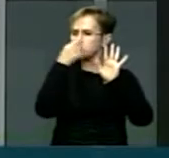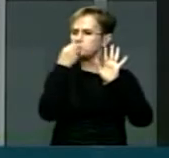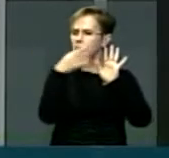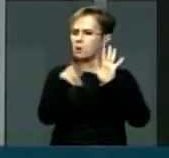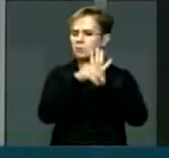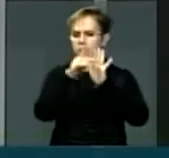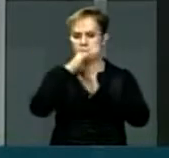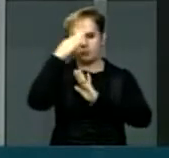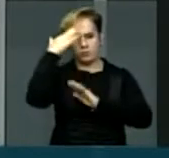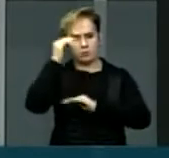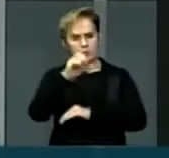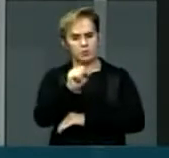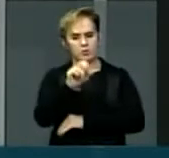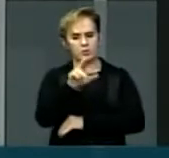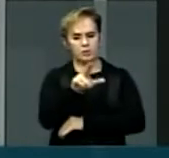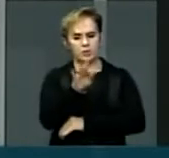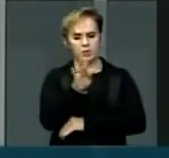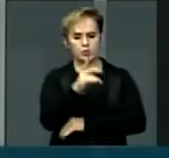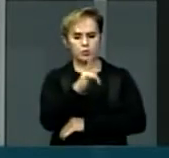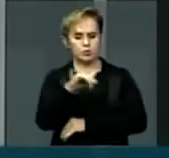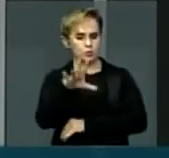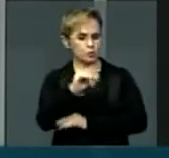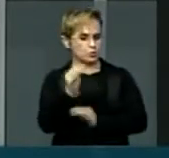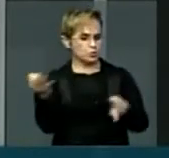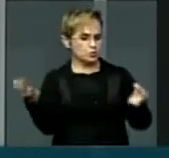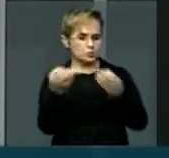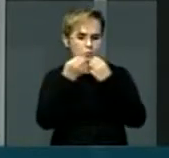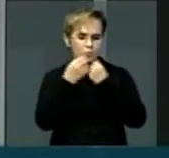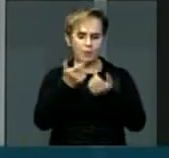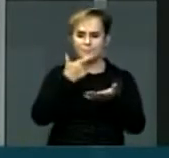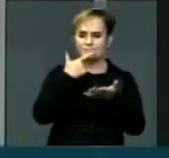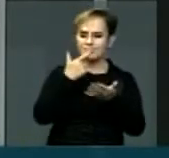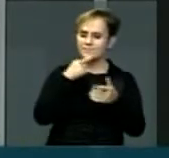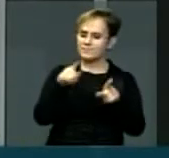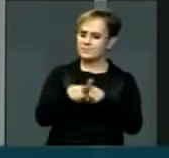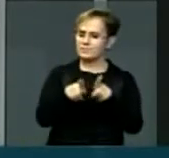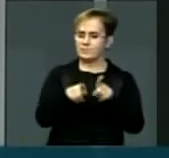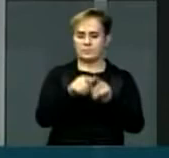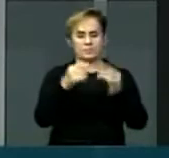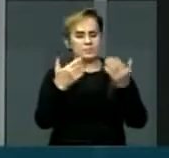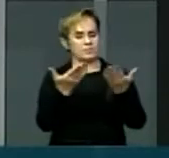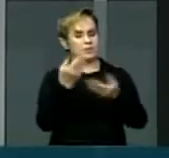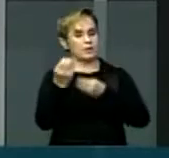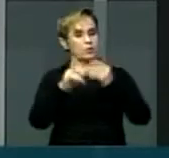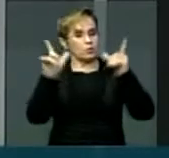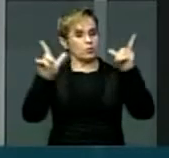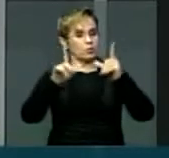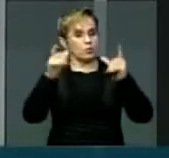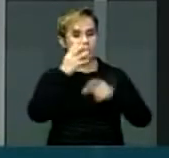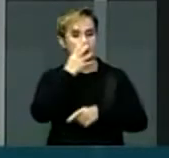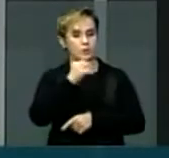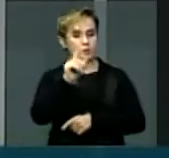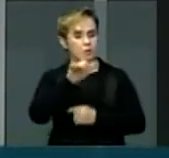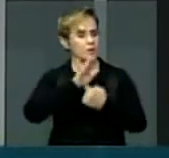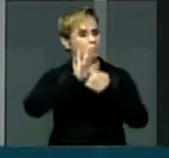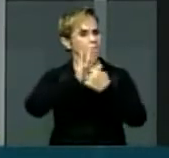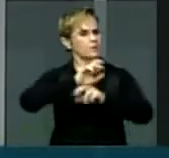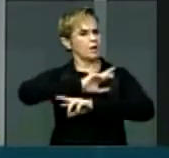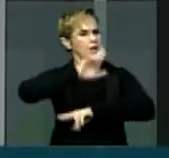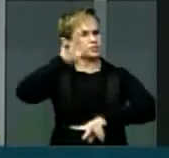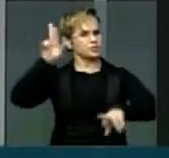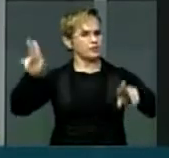acolhedor, o que eu quero destacar aqui, deputada Thelma, na TV Guará, como opção para nós todos, é o seu caráter plural,